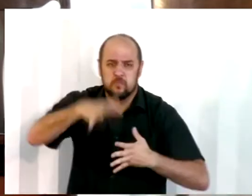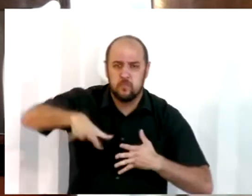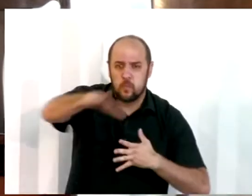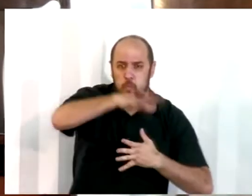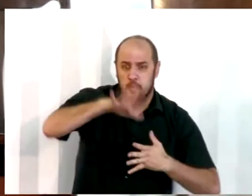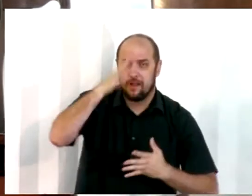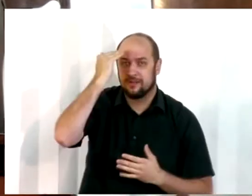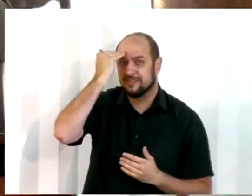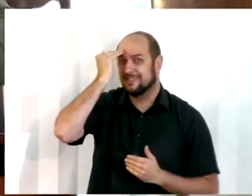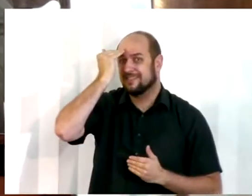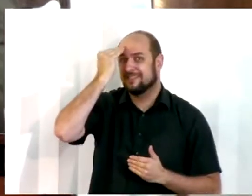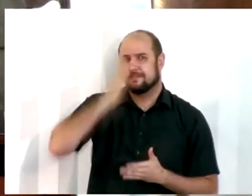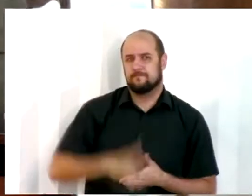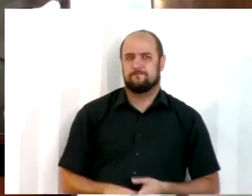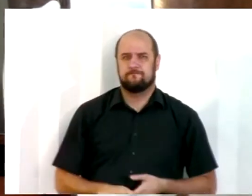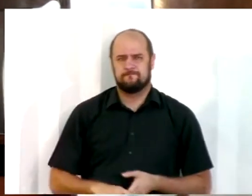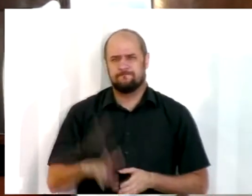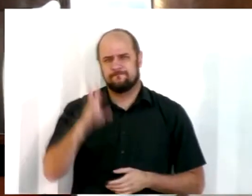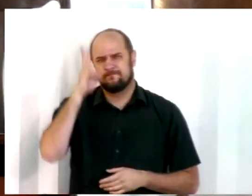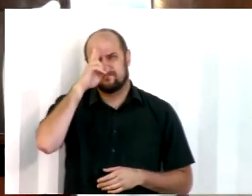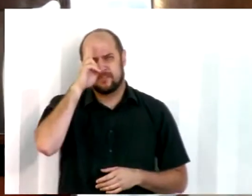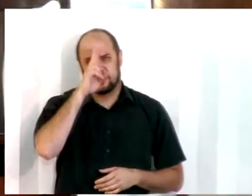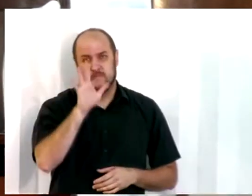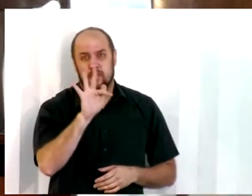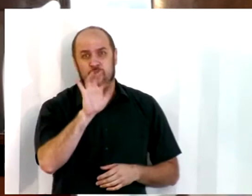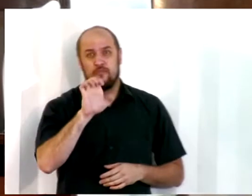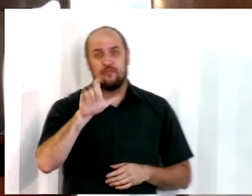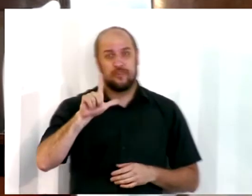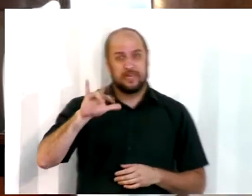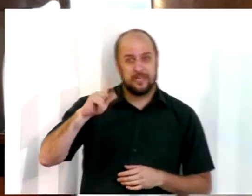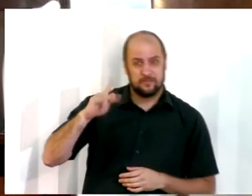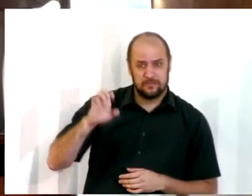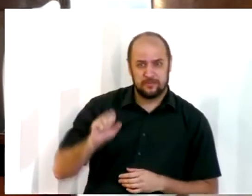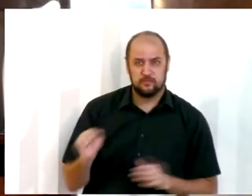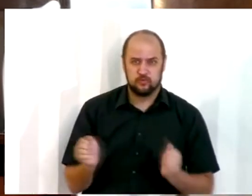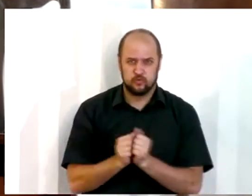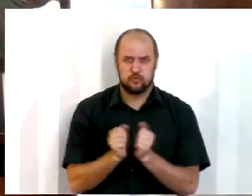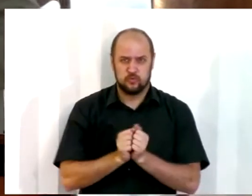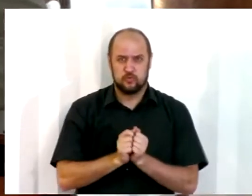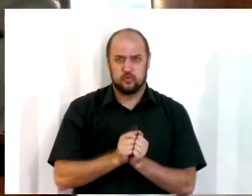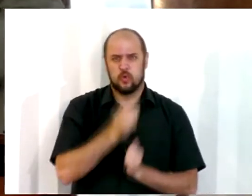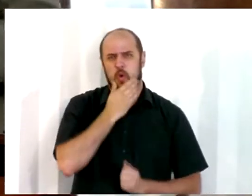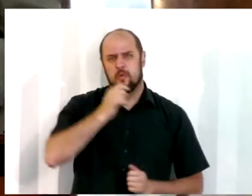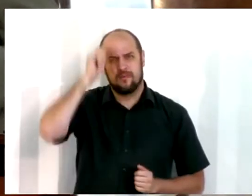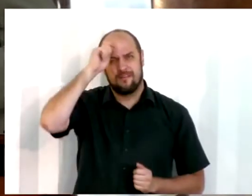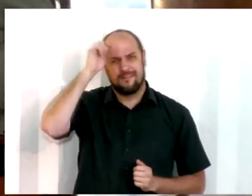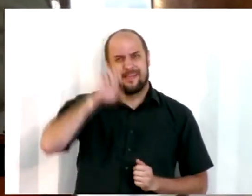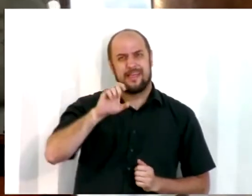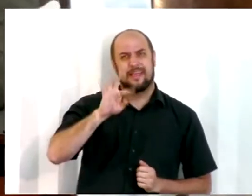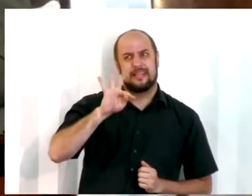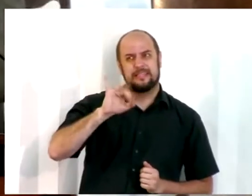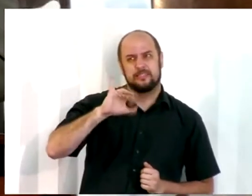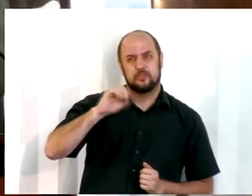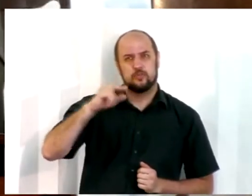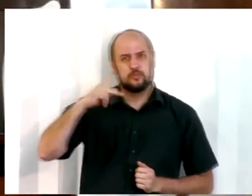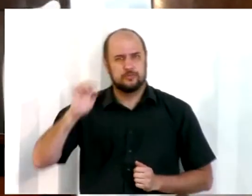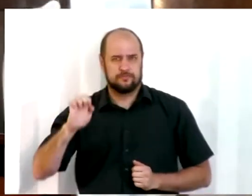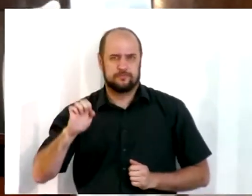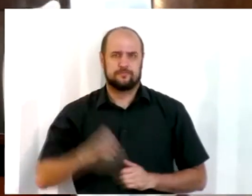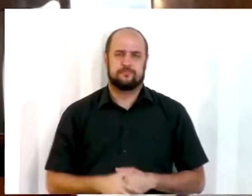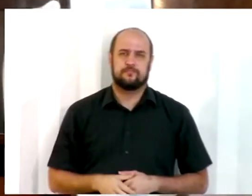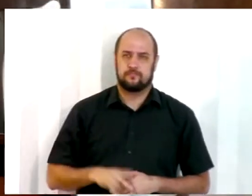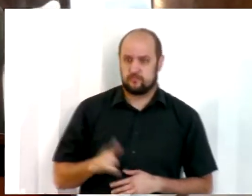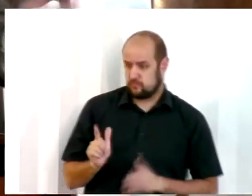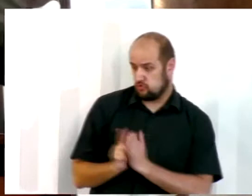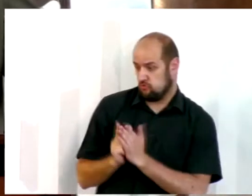lia. Lembram da história do Filipe do Etíope? O Etíope está indo embora, comprou o livro do profeta Isaías,